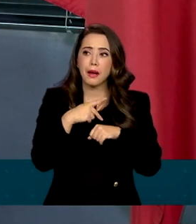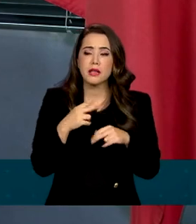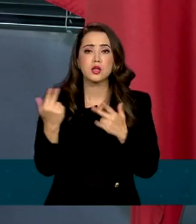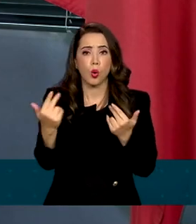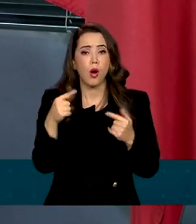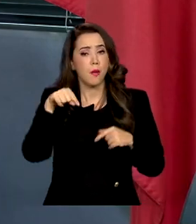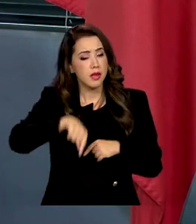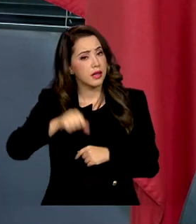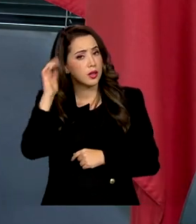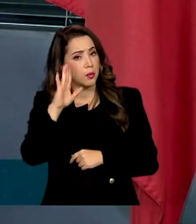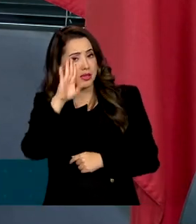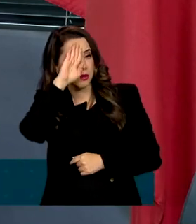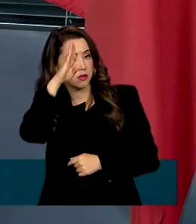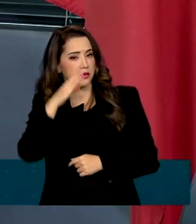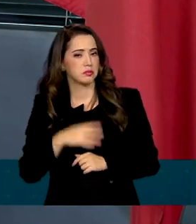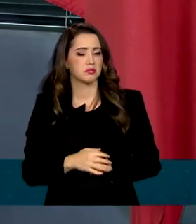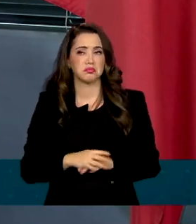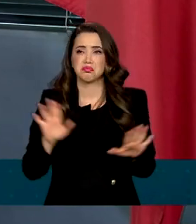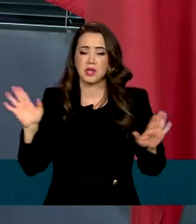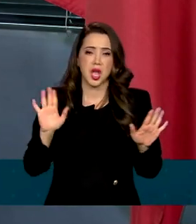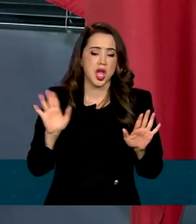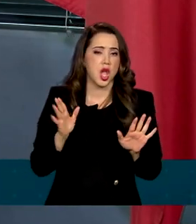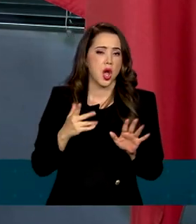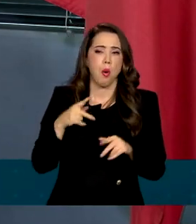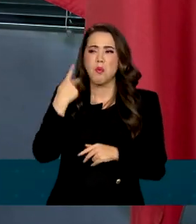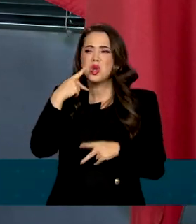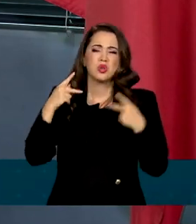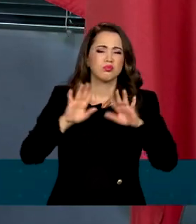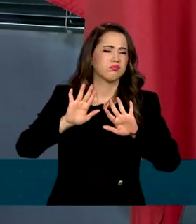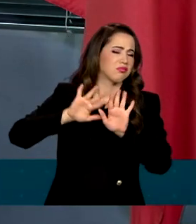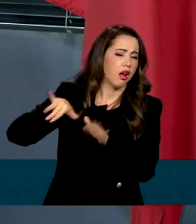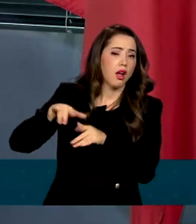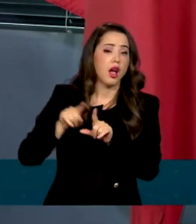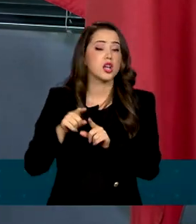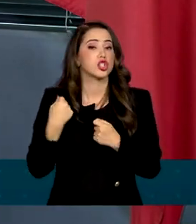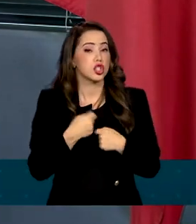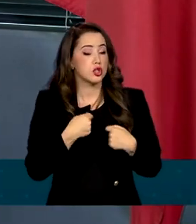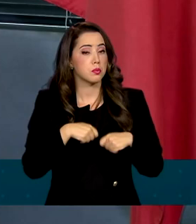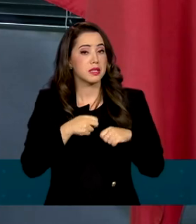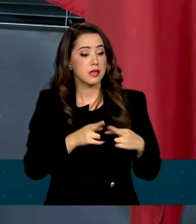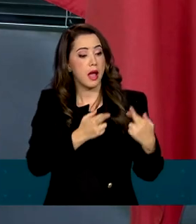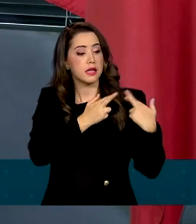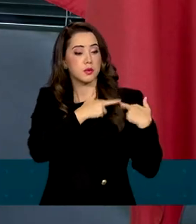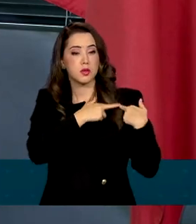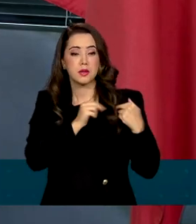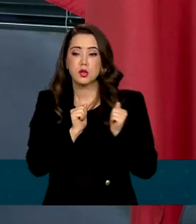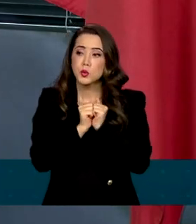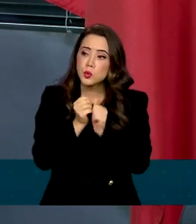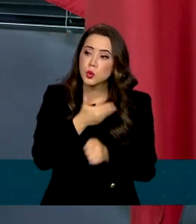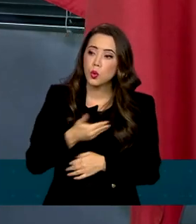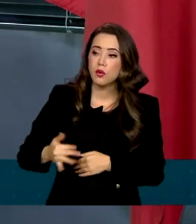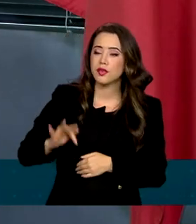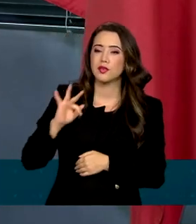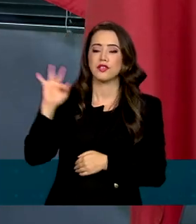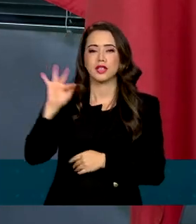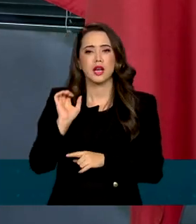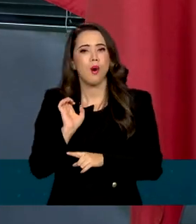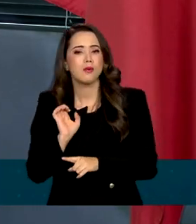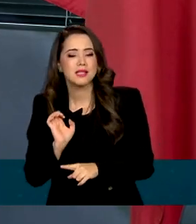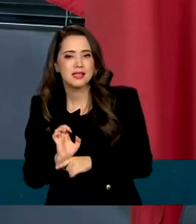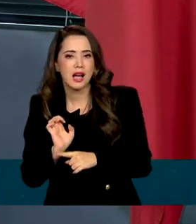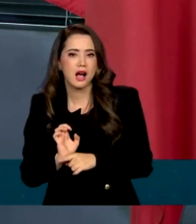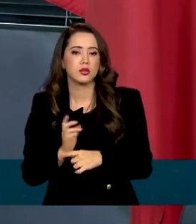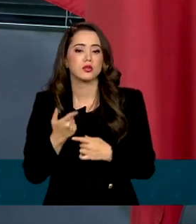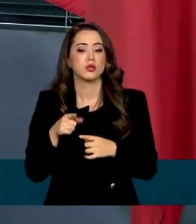independente de questões partidárias, nós temos as responsabilidades e a necessária parceria do governo federal, do governo estadual,